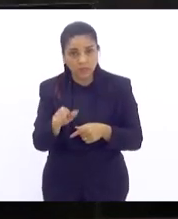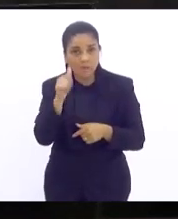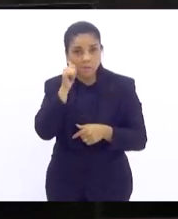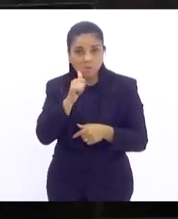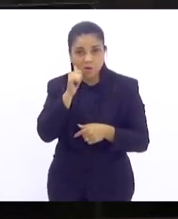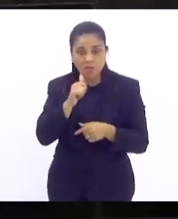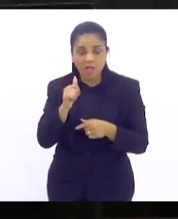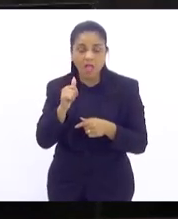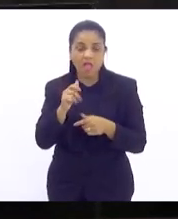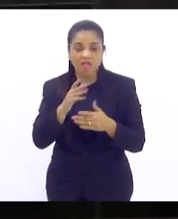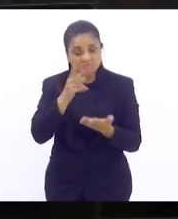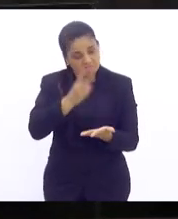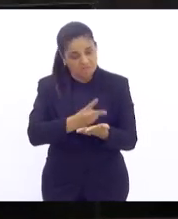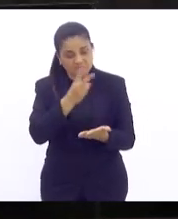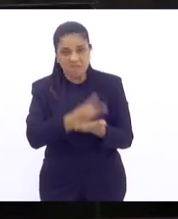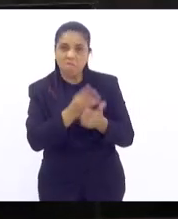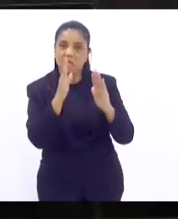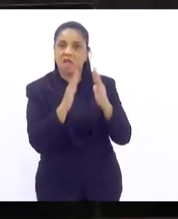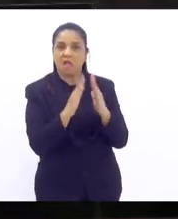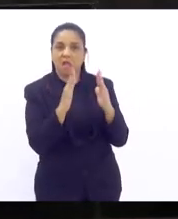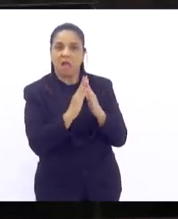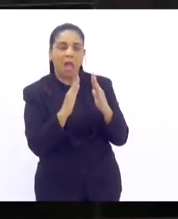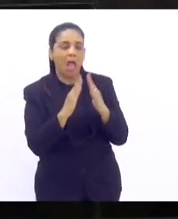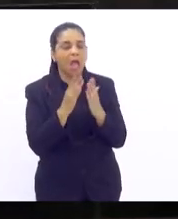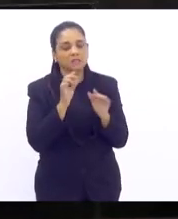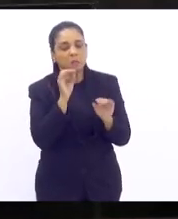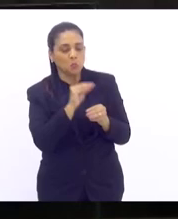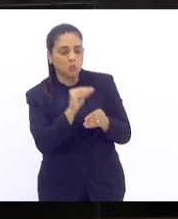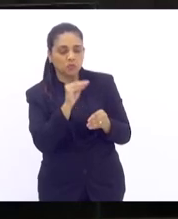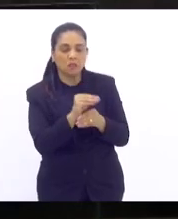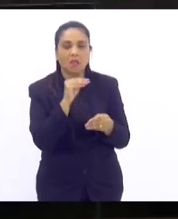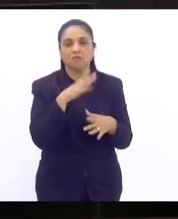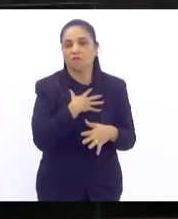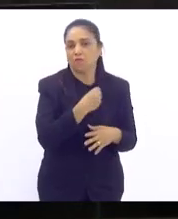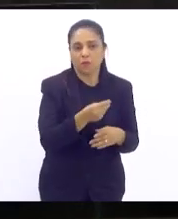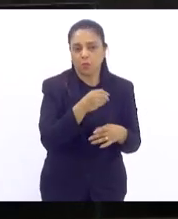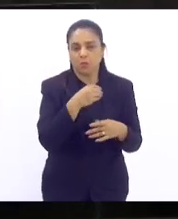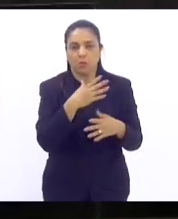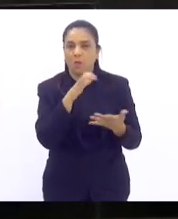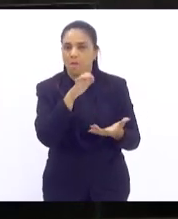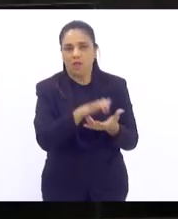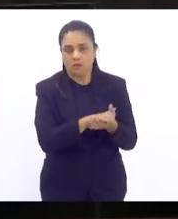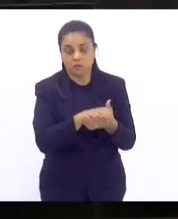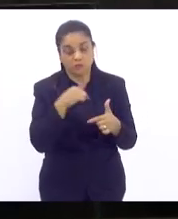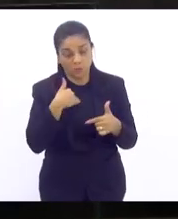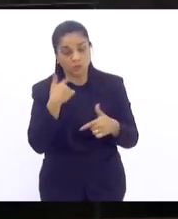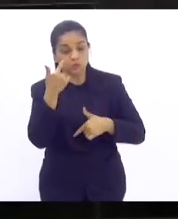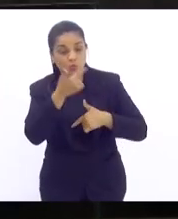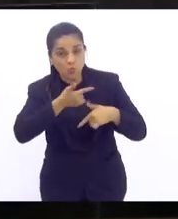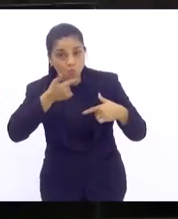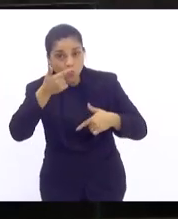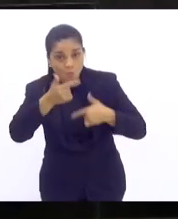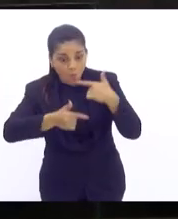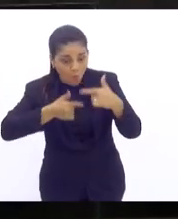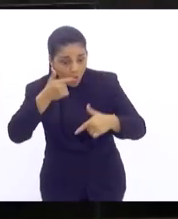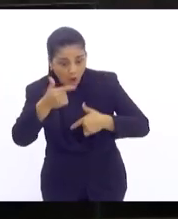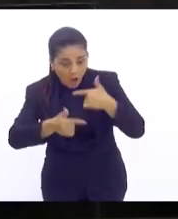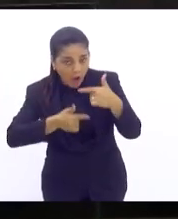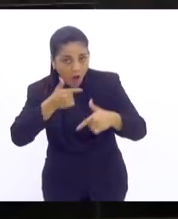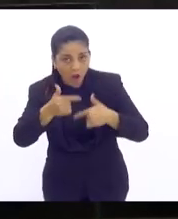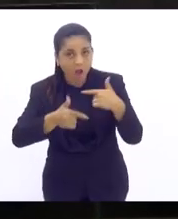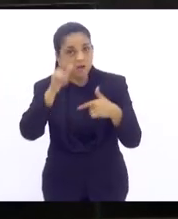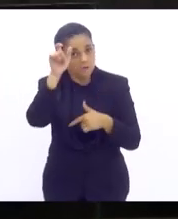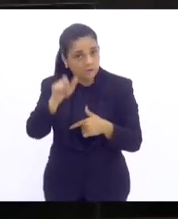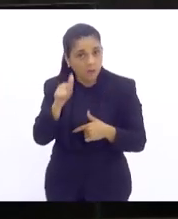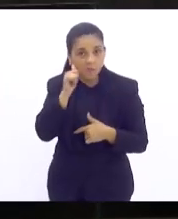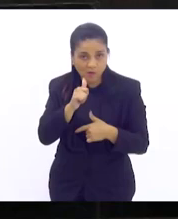doméstica, da casa, do cuidado com o marido, com os filhos. Então, gente avançou e muito, evidentemente, mas é claro